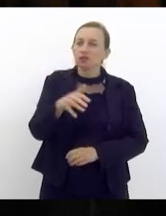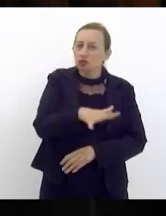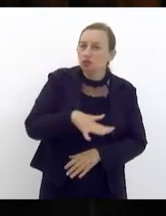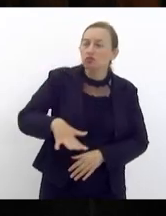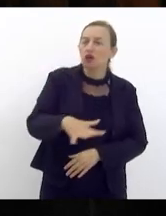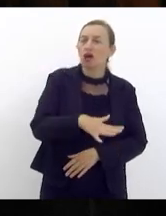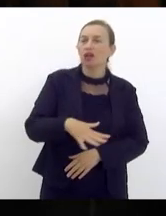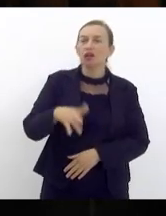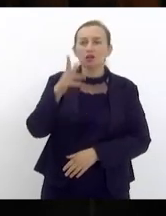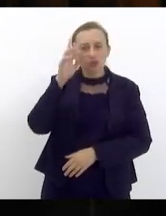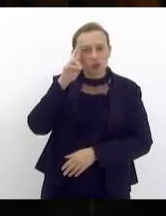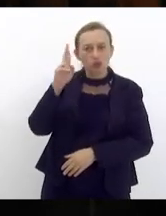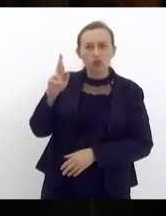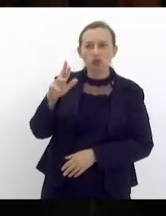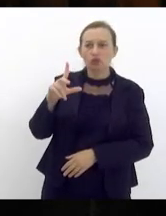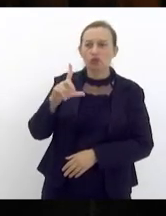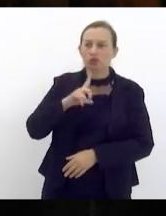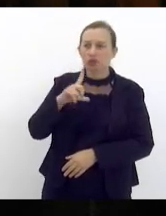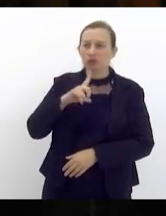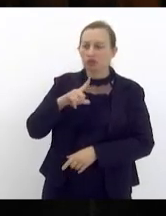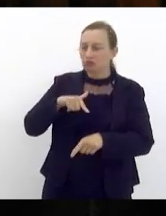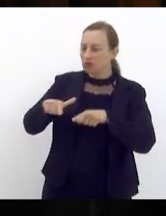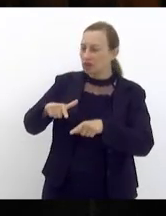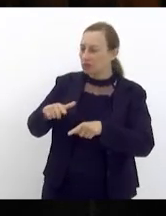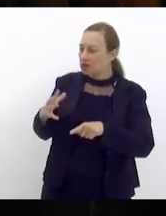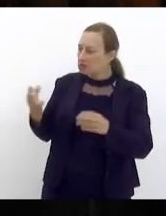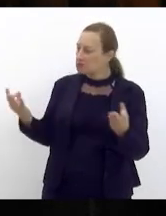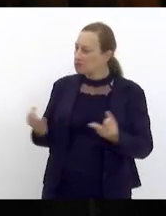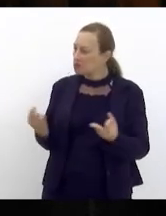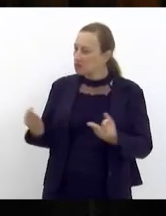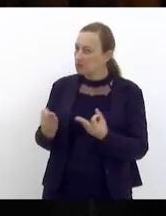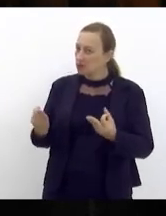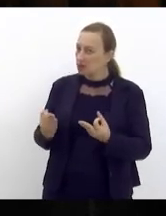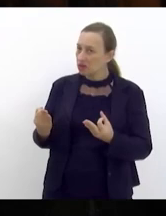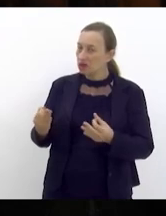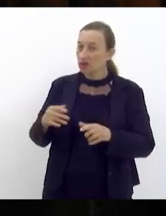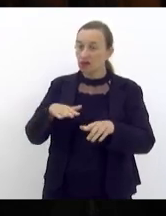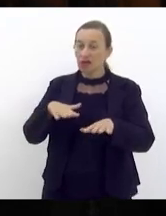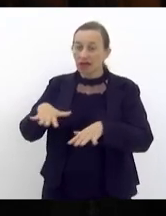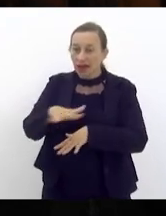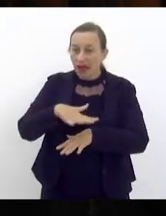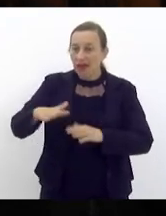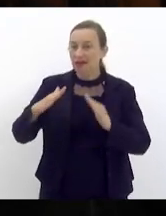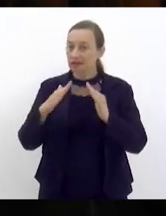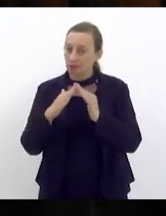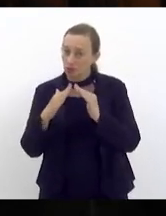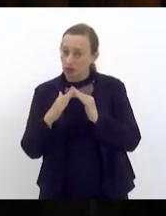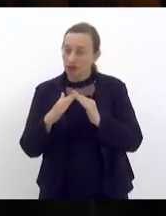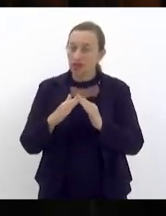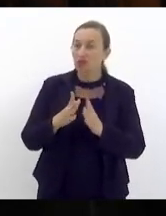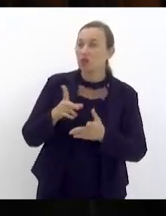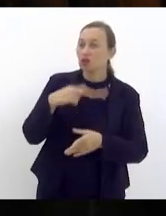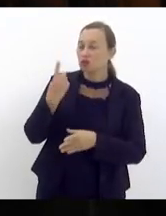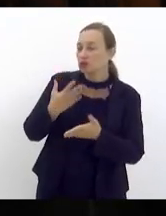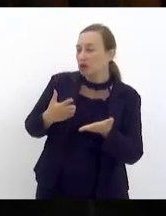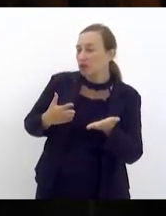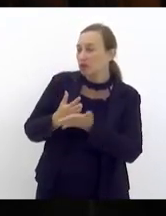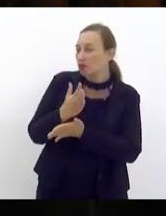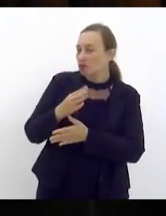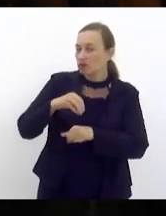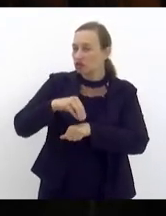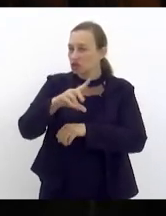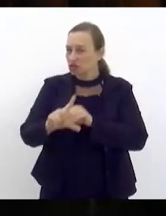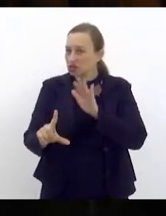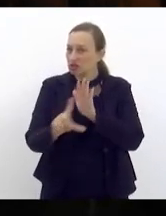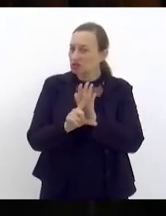excelência teve uma atuação brilhante que é a área da habitação a gente aprovou uma indicação